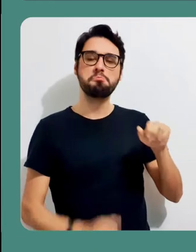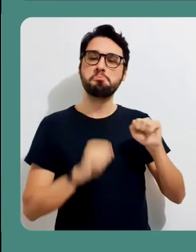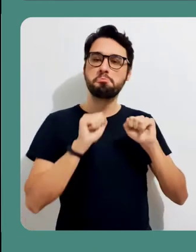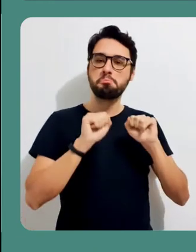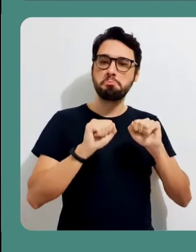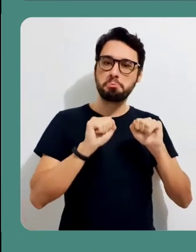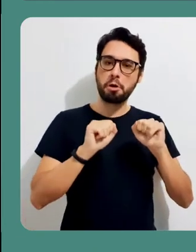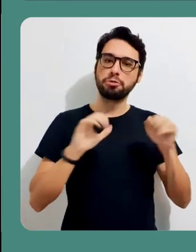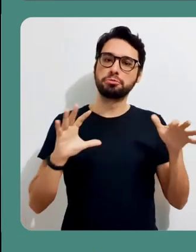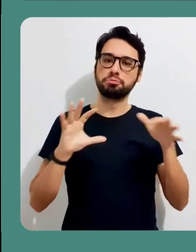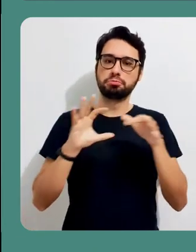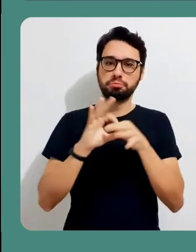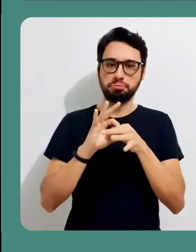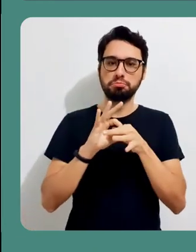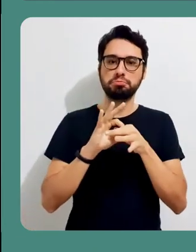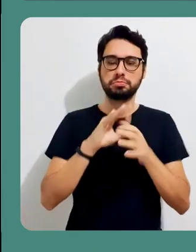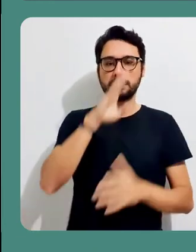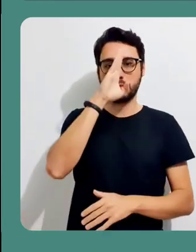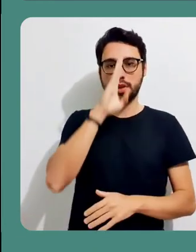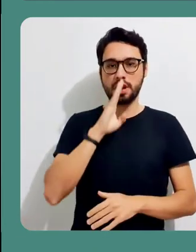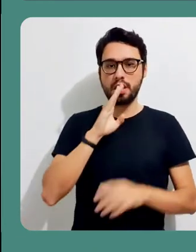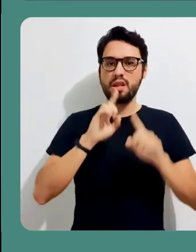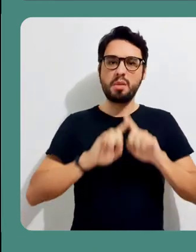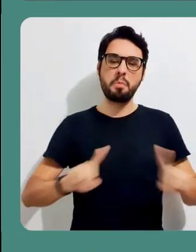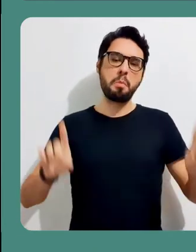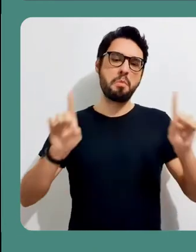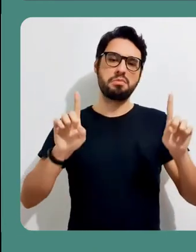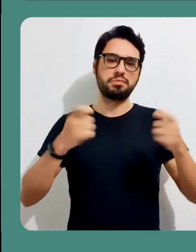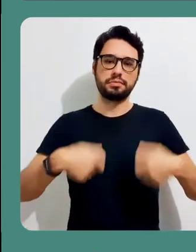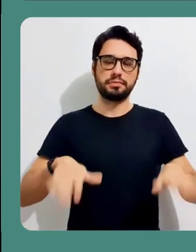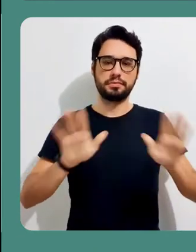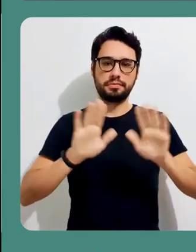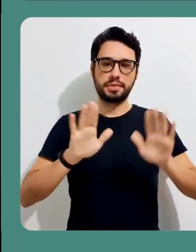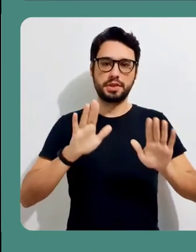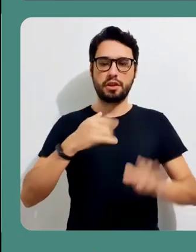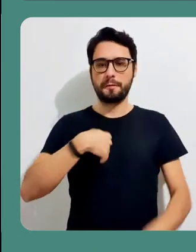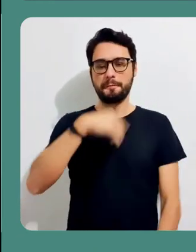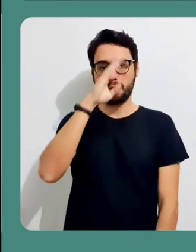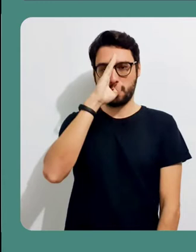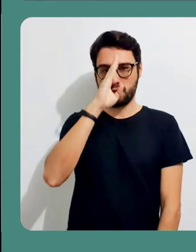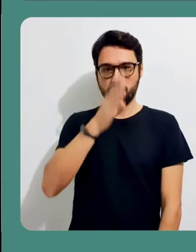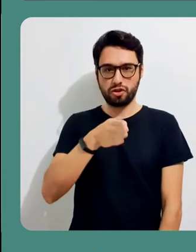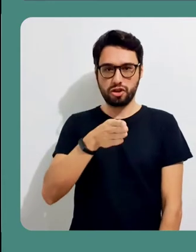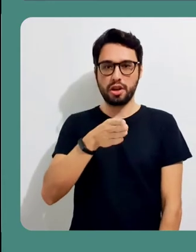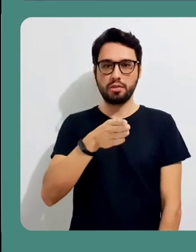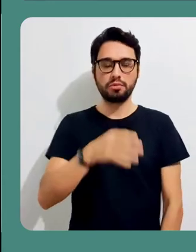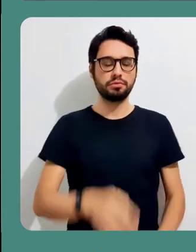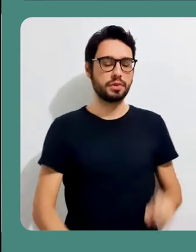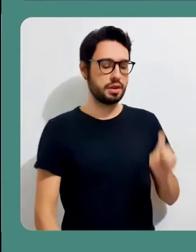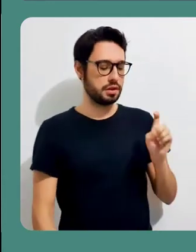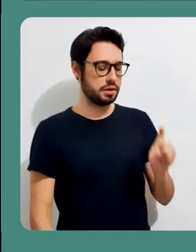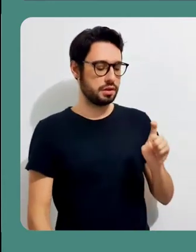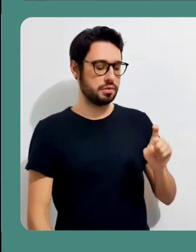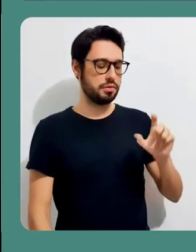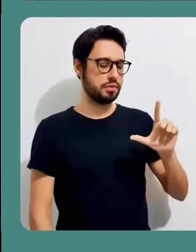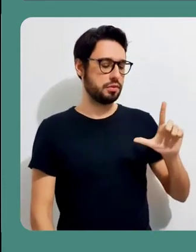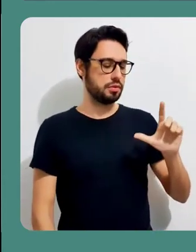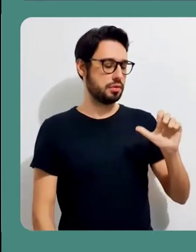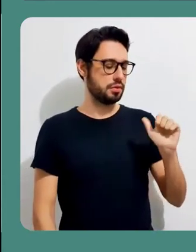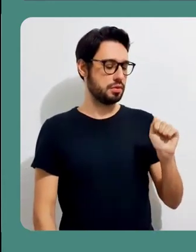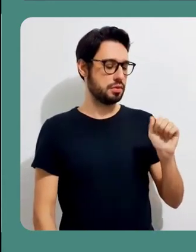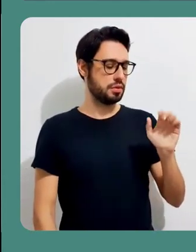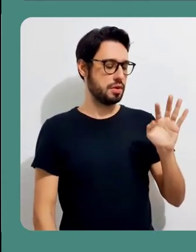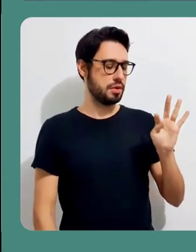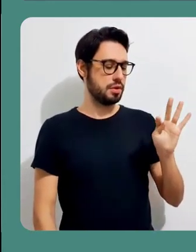um login. Você pode vincular uma conta gratuita da Autodesk, mas isto não é necessário para fazer a sua gravação. Então, aqui